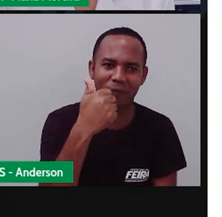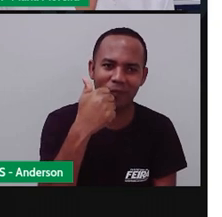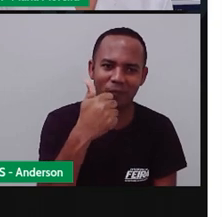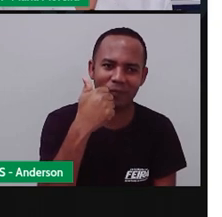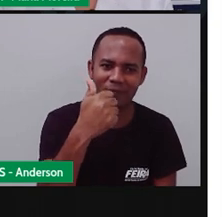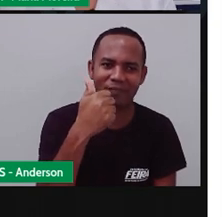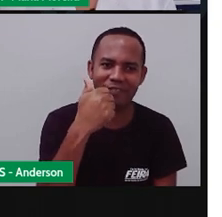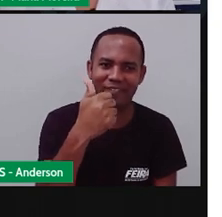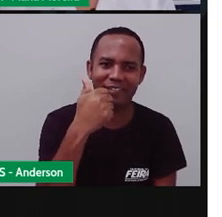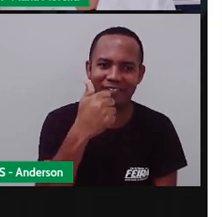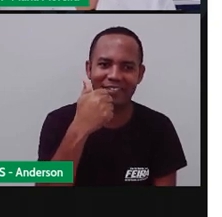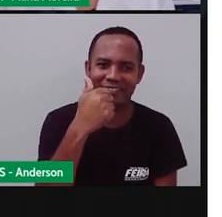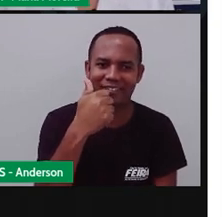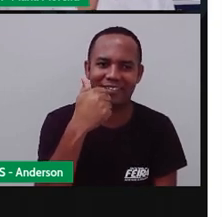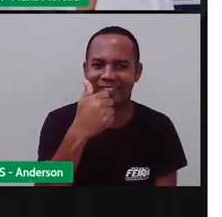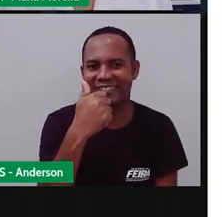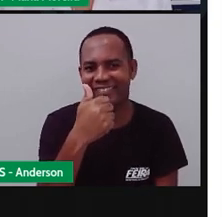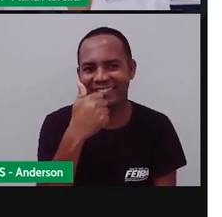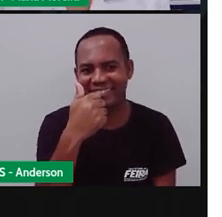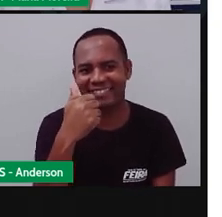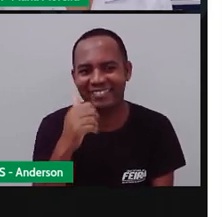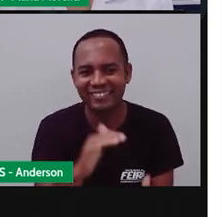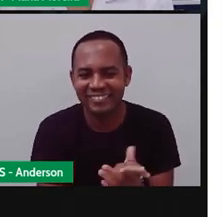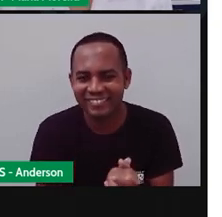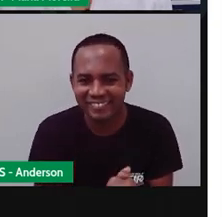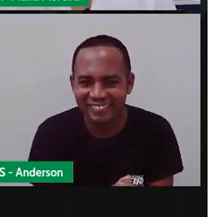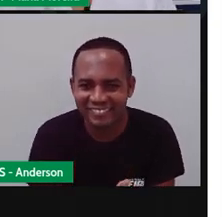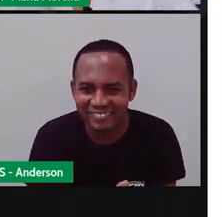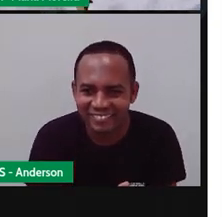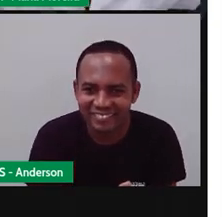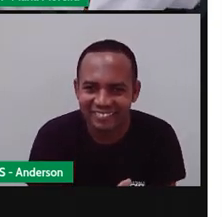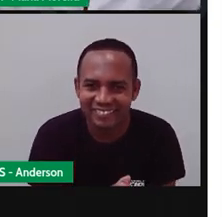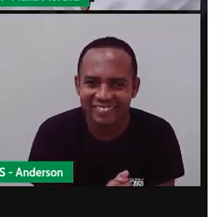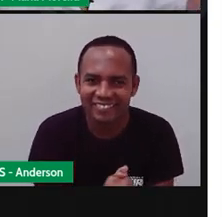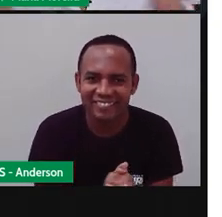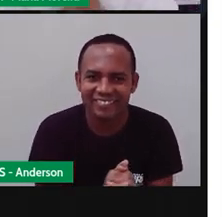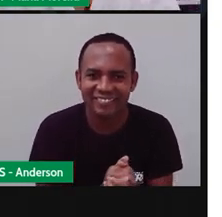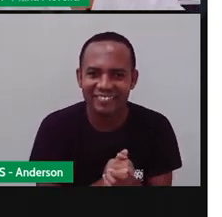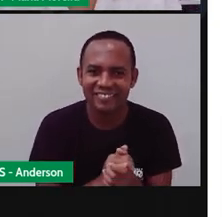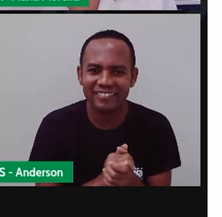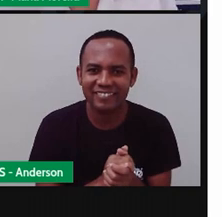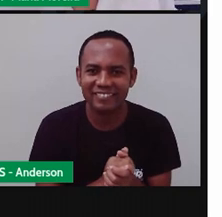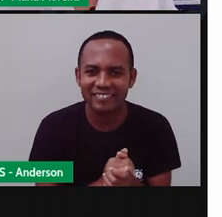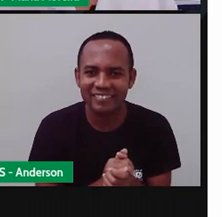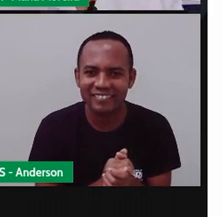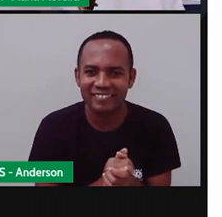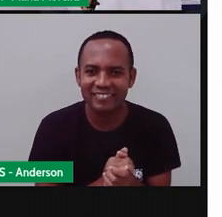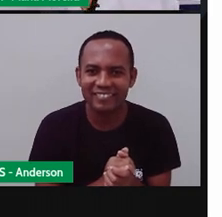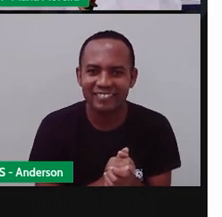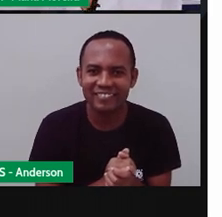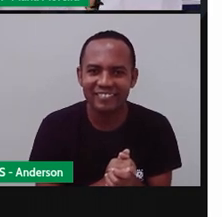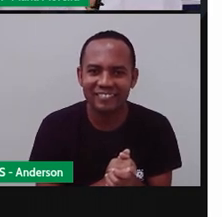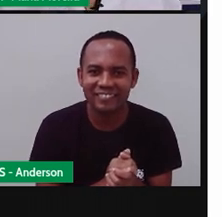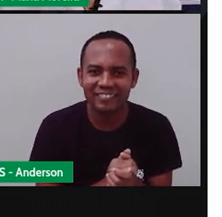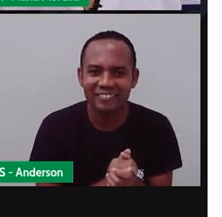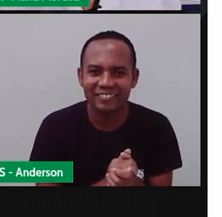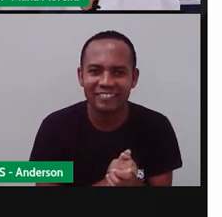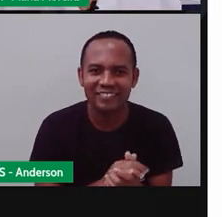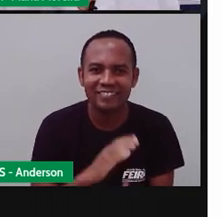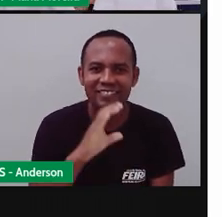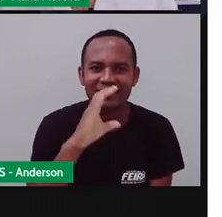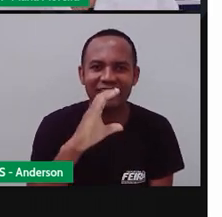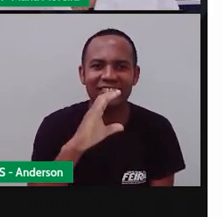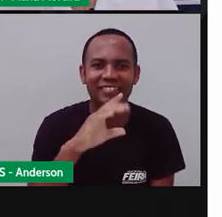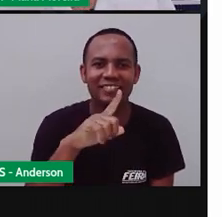Anderson já tá com carinho, quem tá com fome? Vamos lá, Cláudia, Cláudia é a nossa parceira aqui de toda a aula, Anderson.